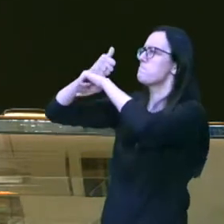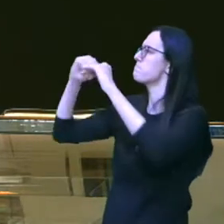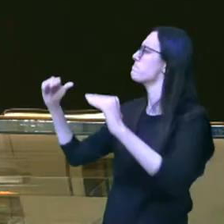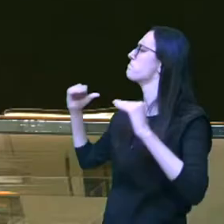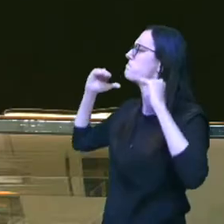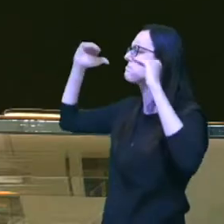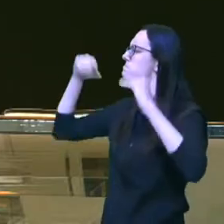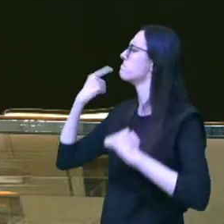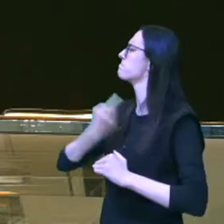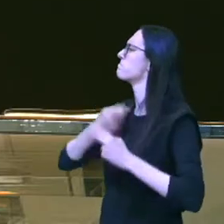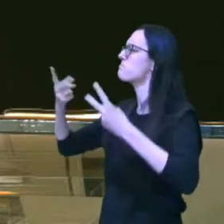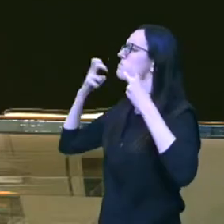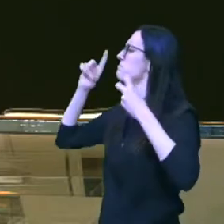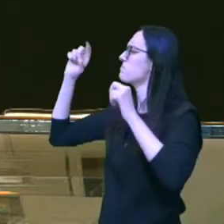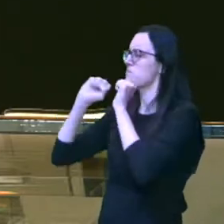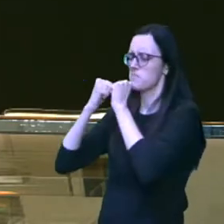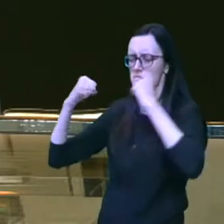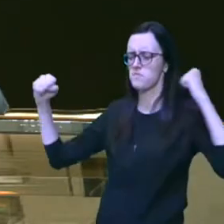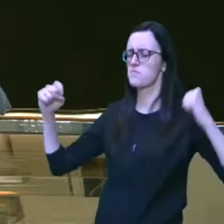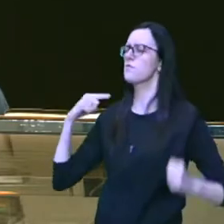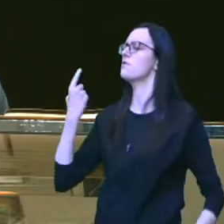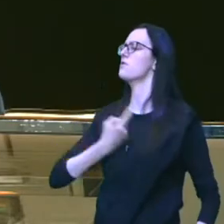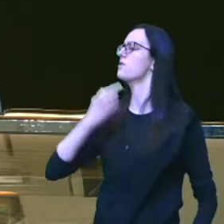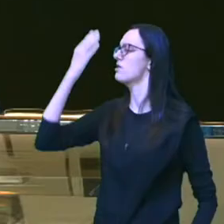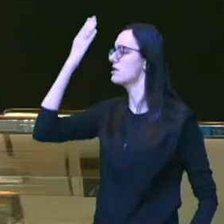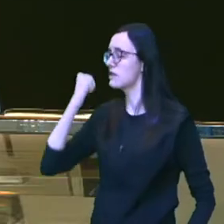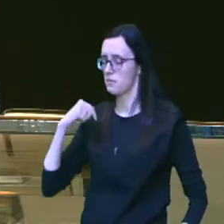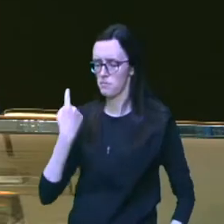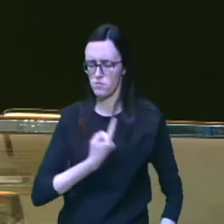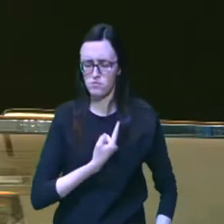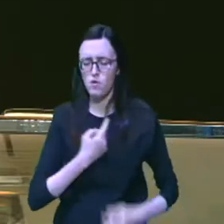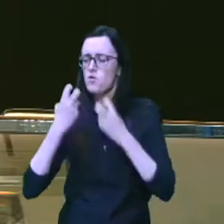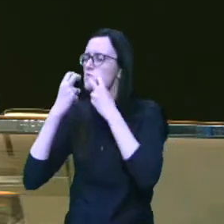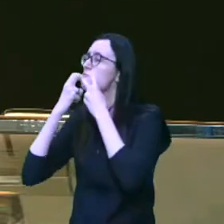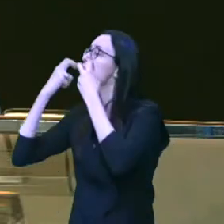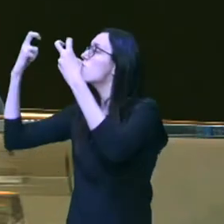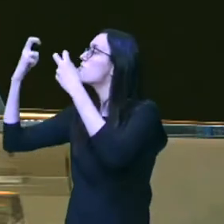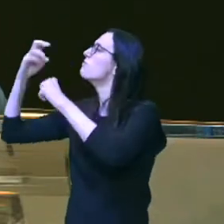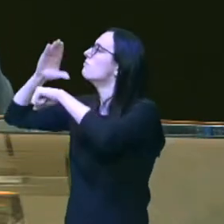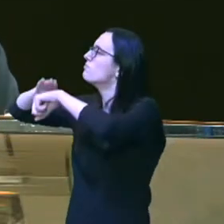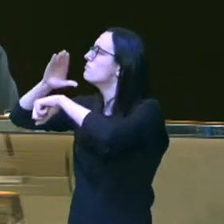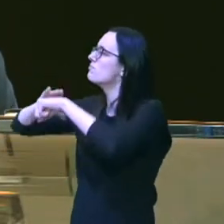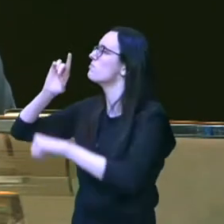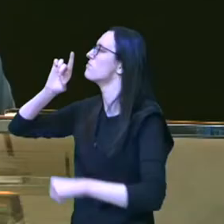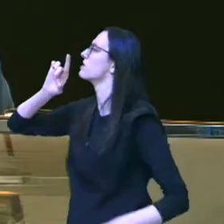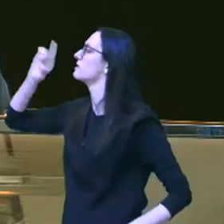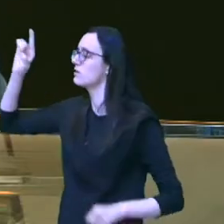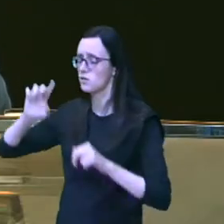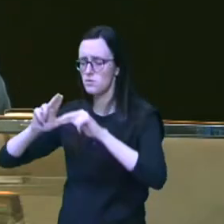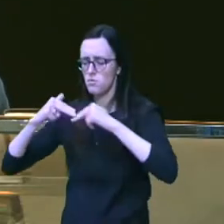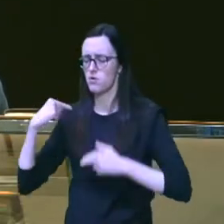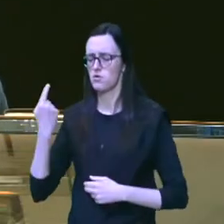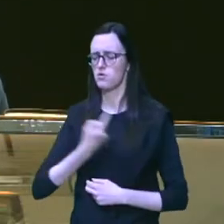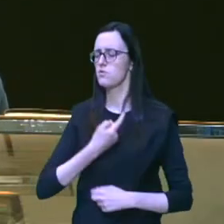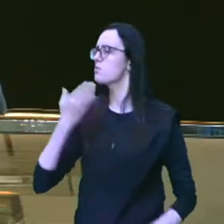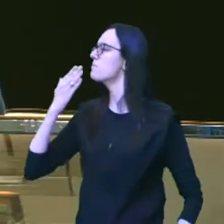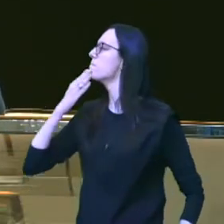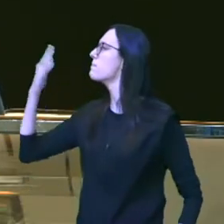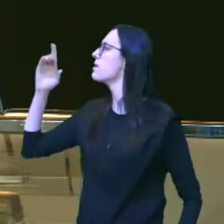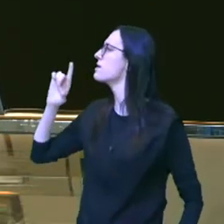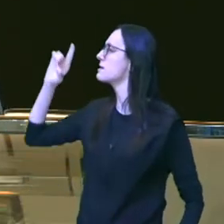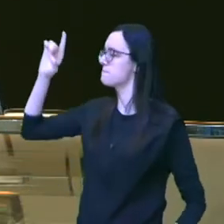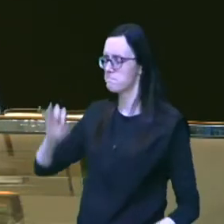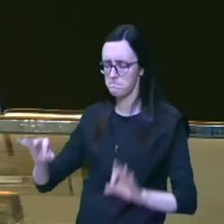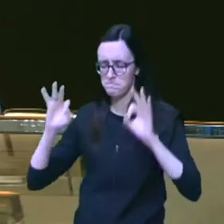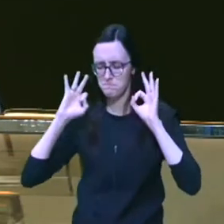reconhecemos a tua grandeza e sabemos que o nosso socorro vem do Senhor por isso clamamos a ti na